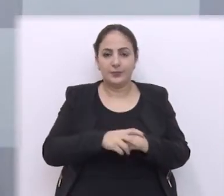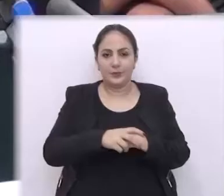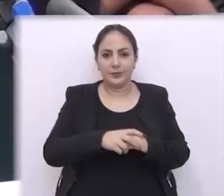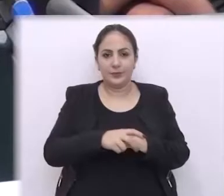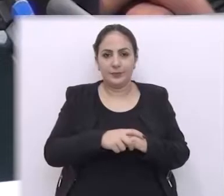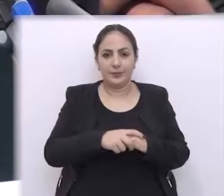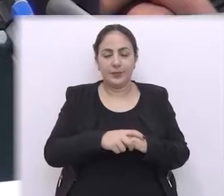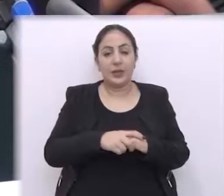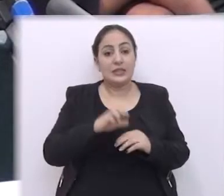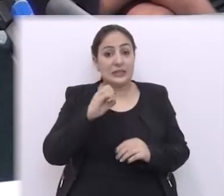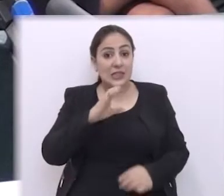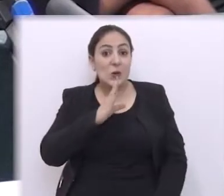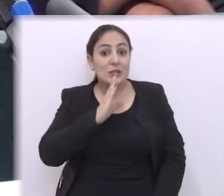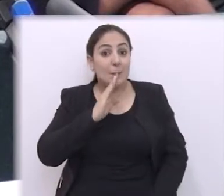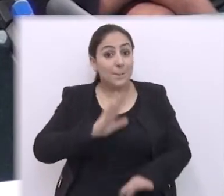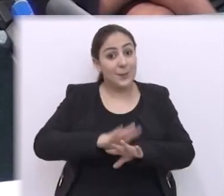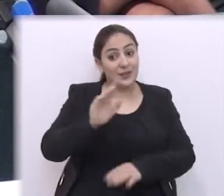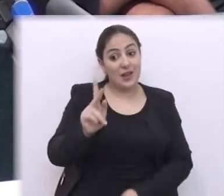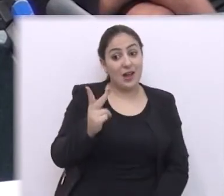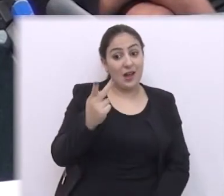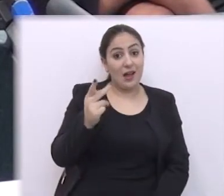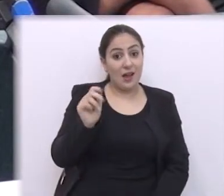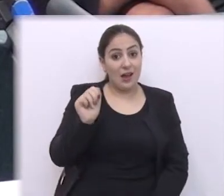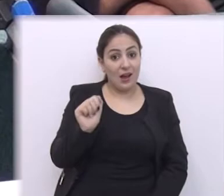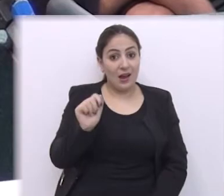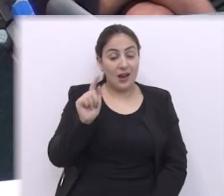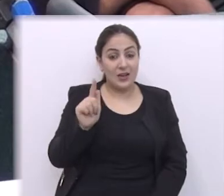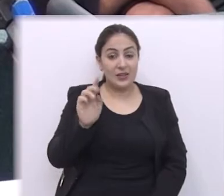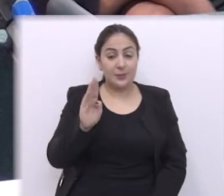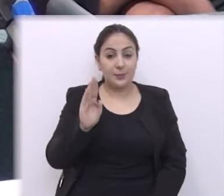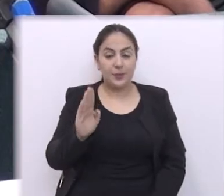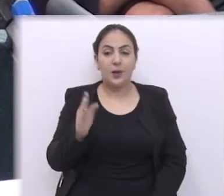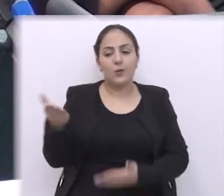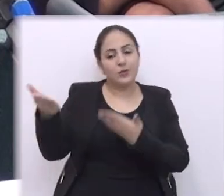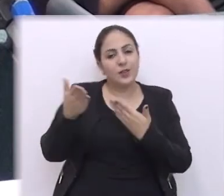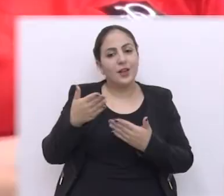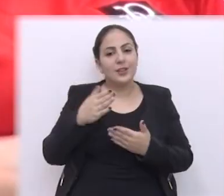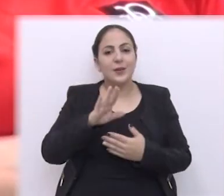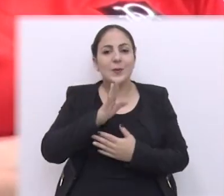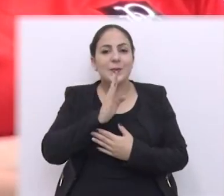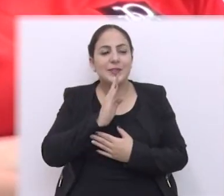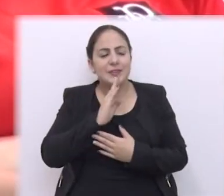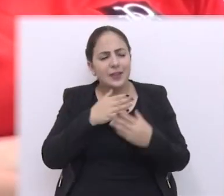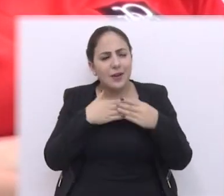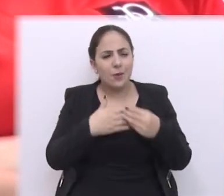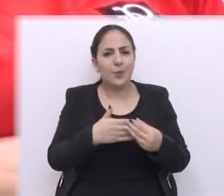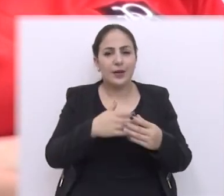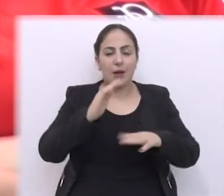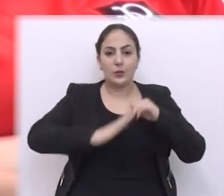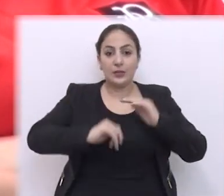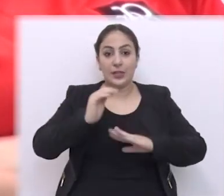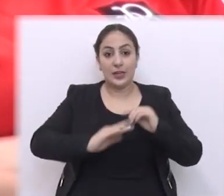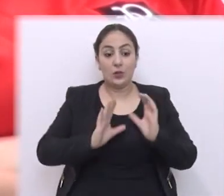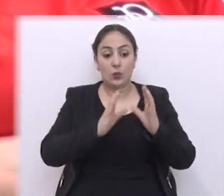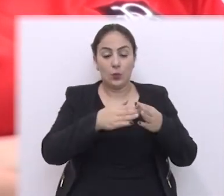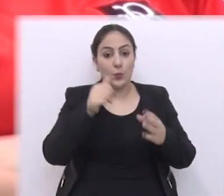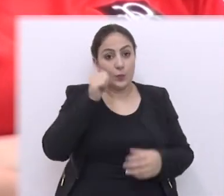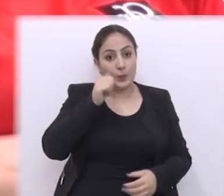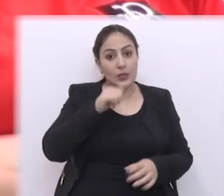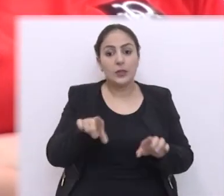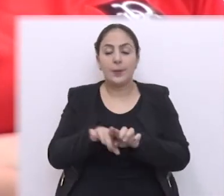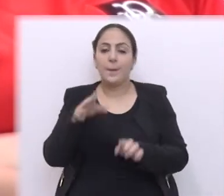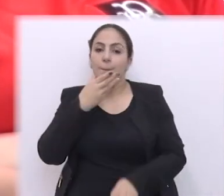na cidade e quem quiser conhecer mais do rugby é convidado a acompanhar os treinos das equipes feminina e